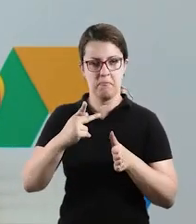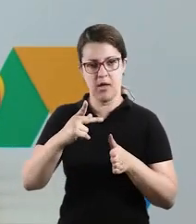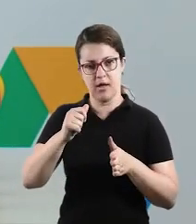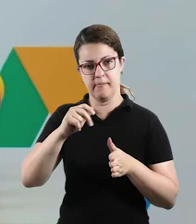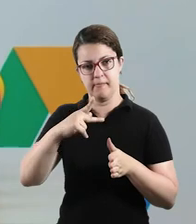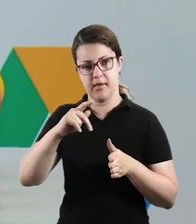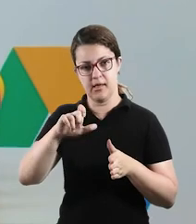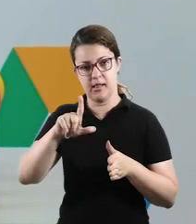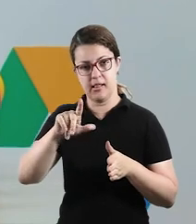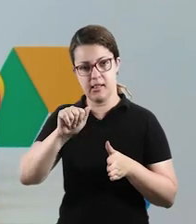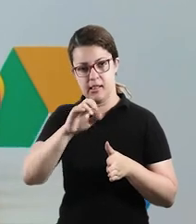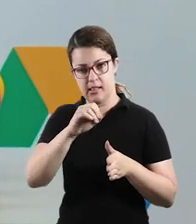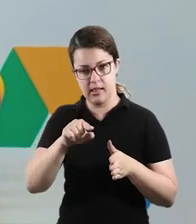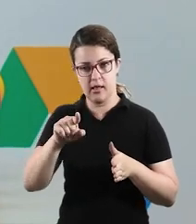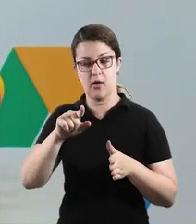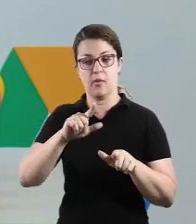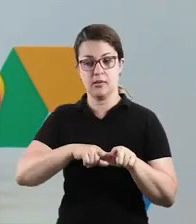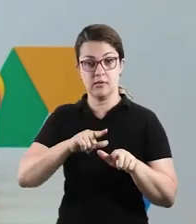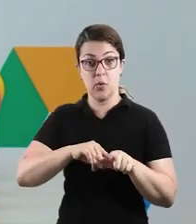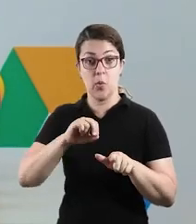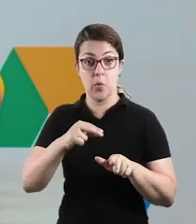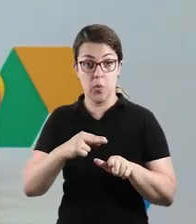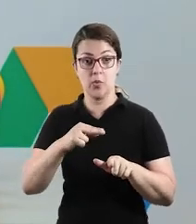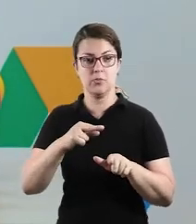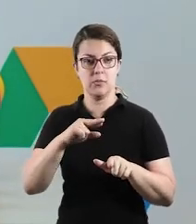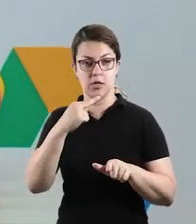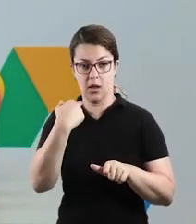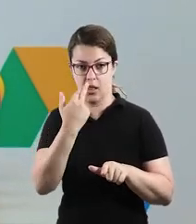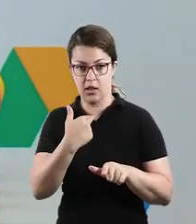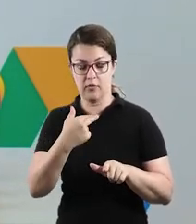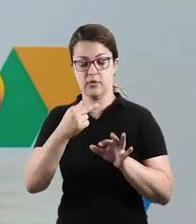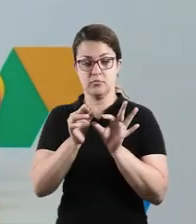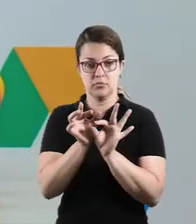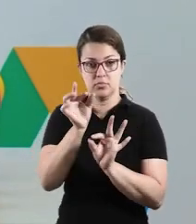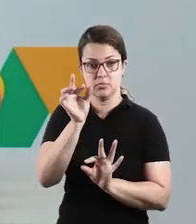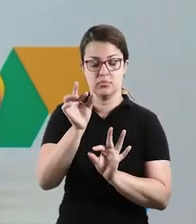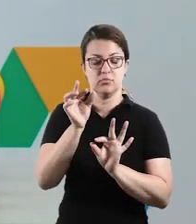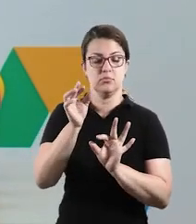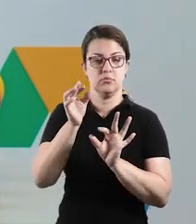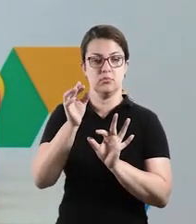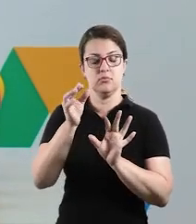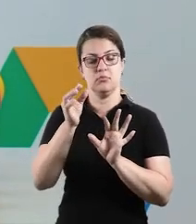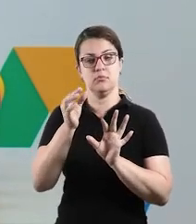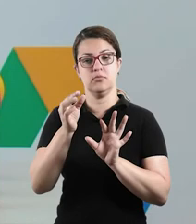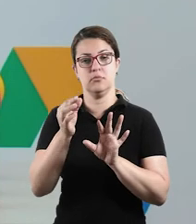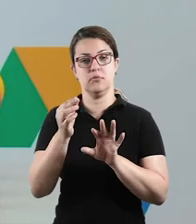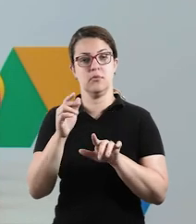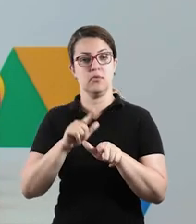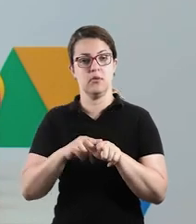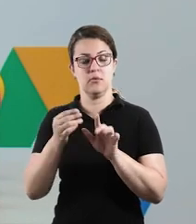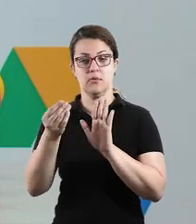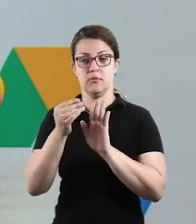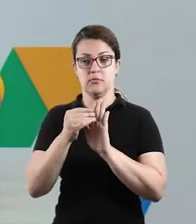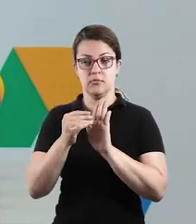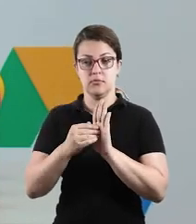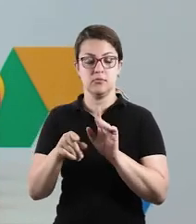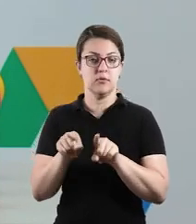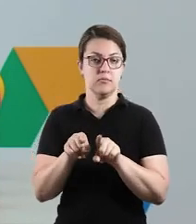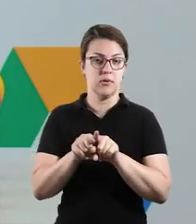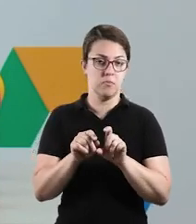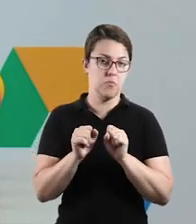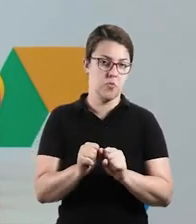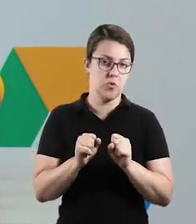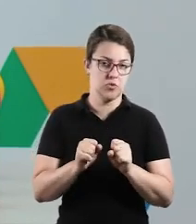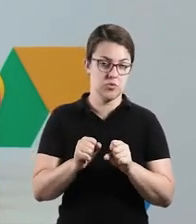colocar num palitinho de sorvete, e aí você encaixa, tá bom? No lugar das bolinhas, pode até fazer um círculo no copo, no